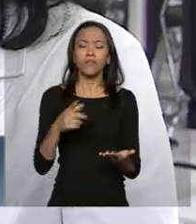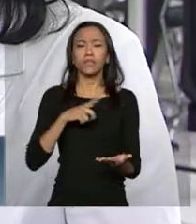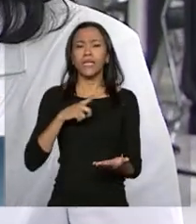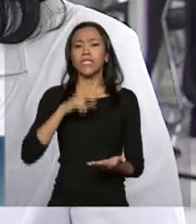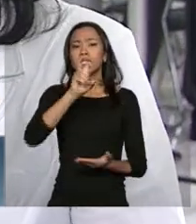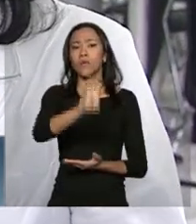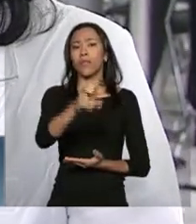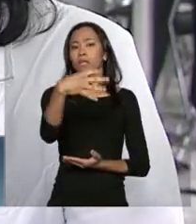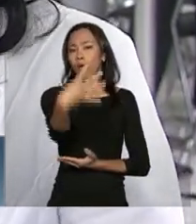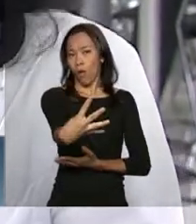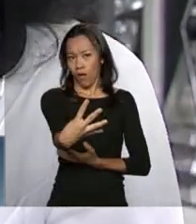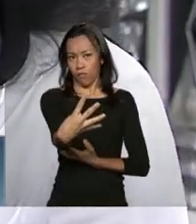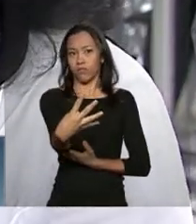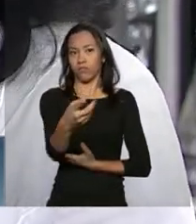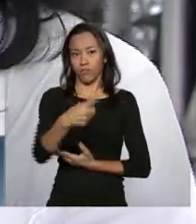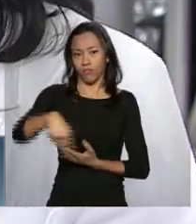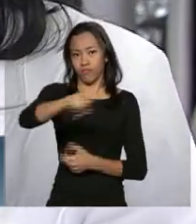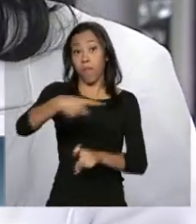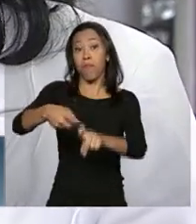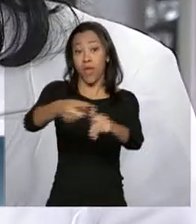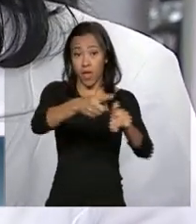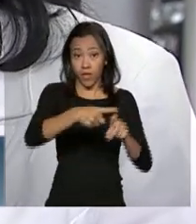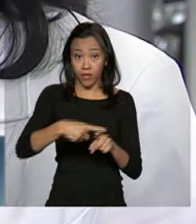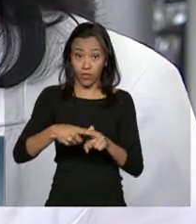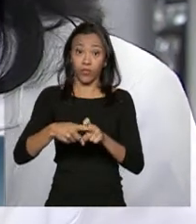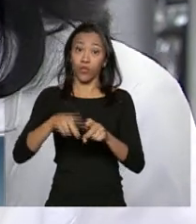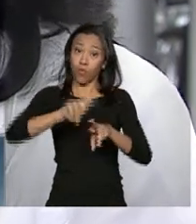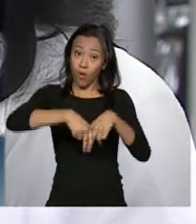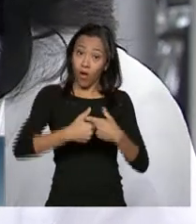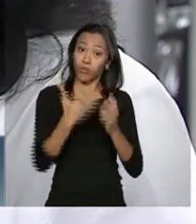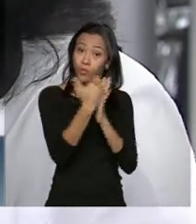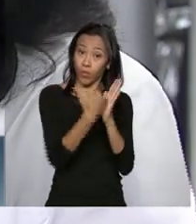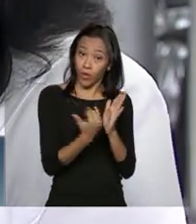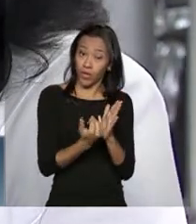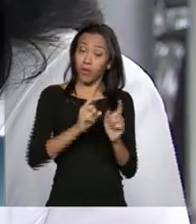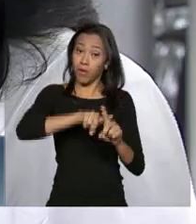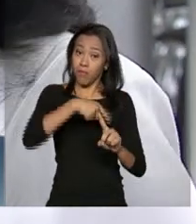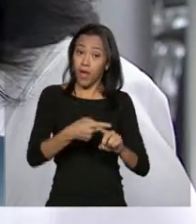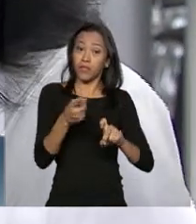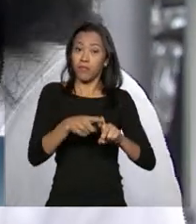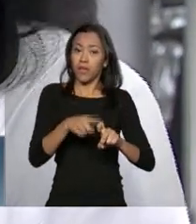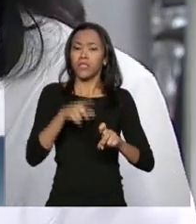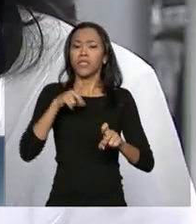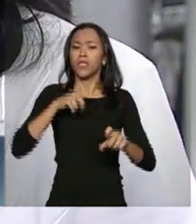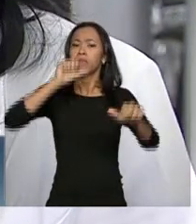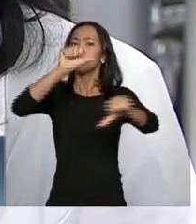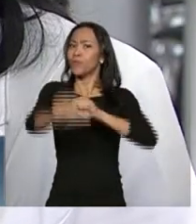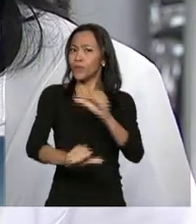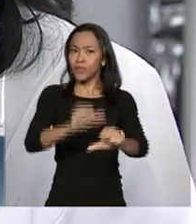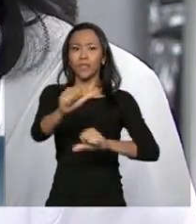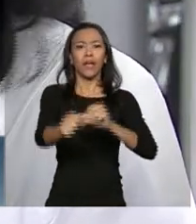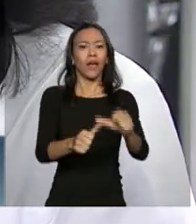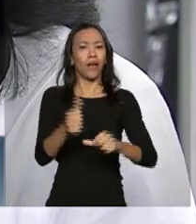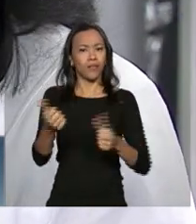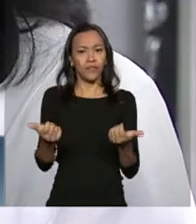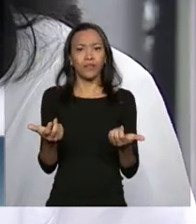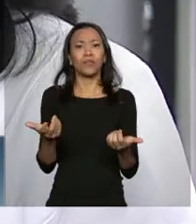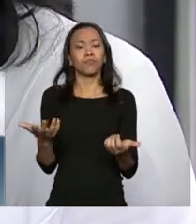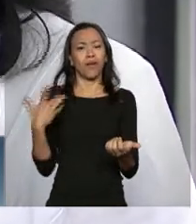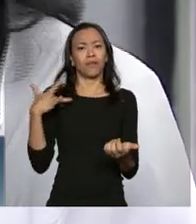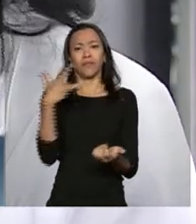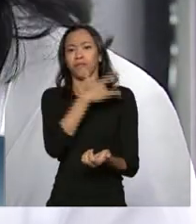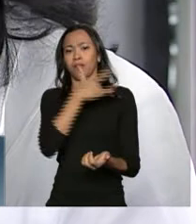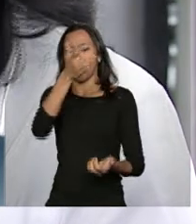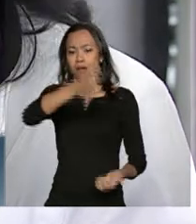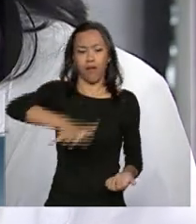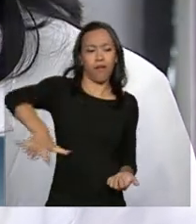54 médicos do programa Mais Médicos e que tem transformado a nossa atenção básica,